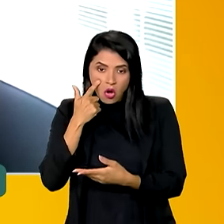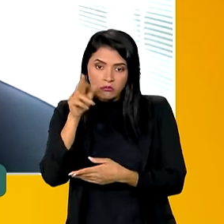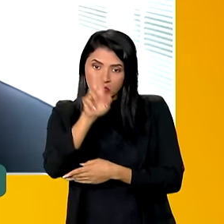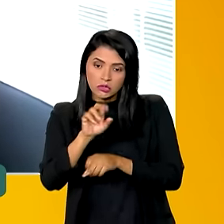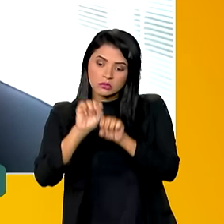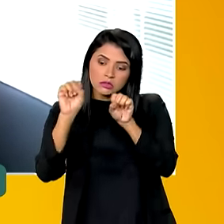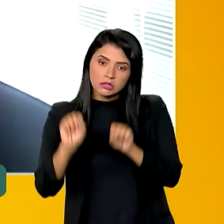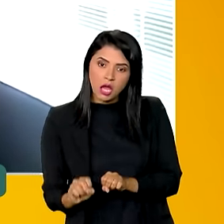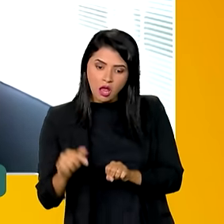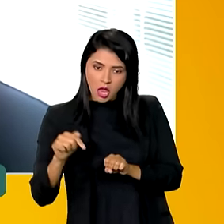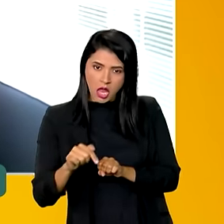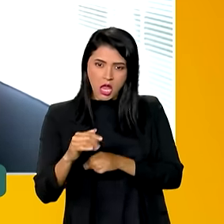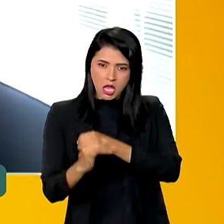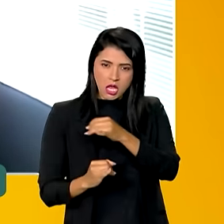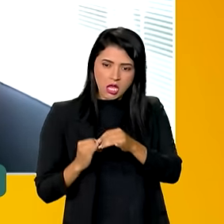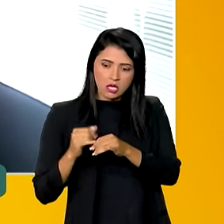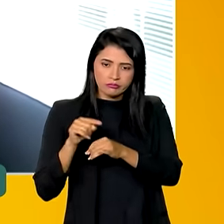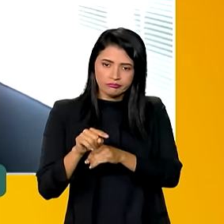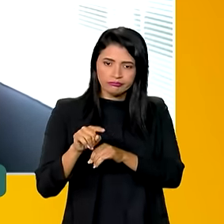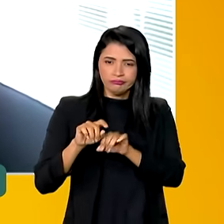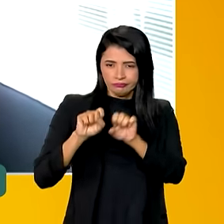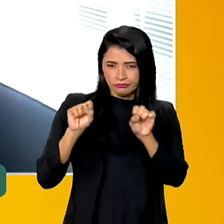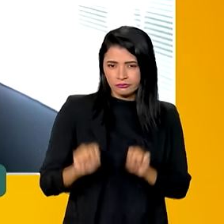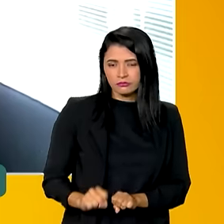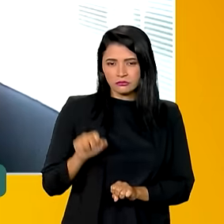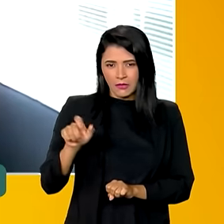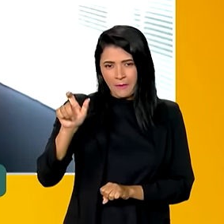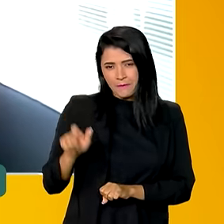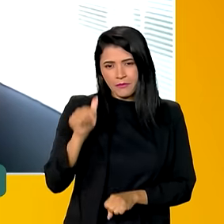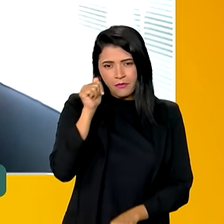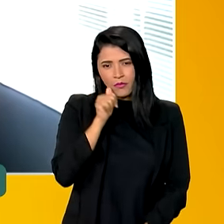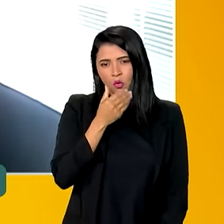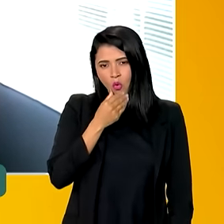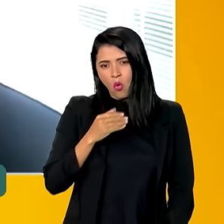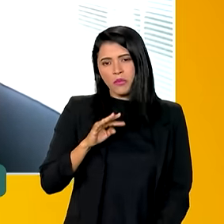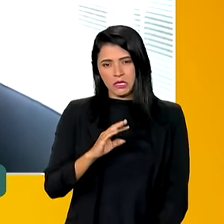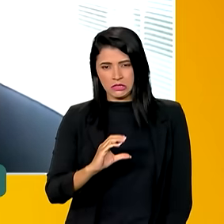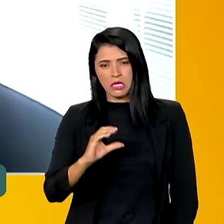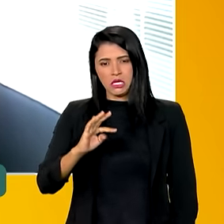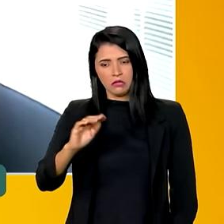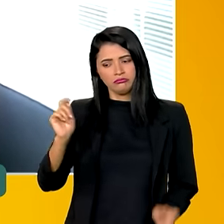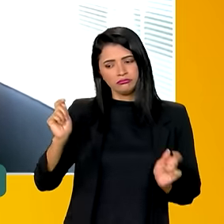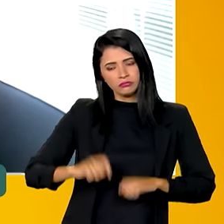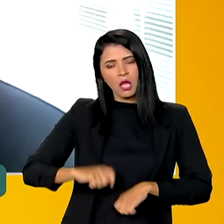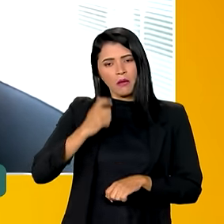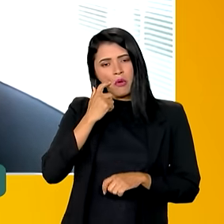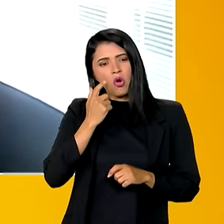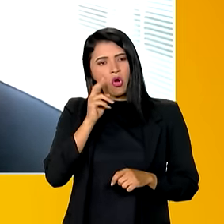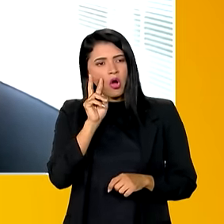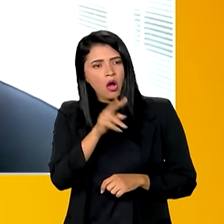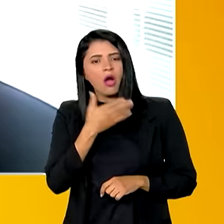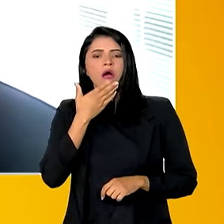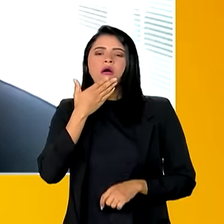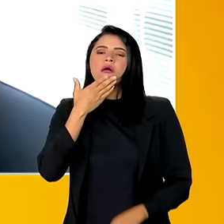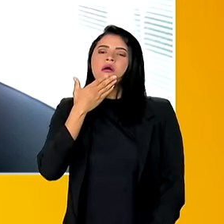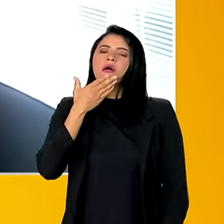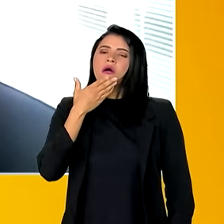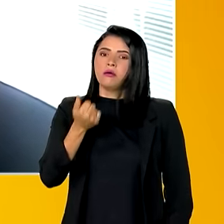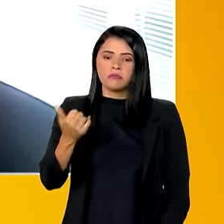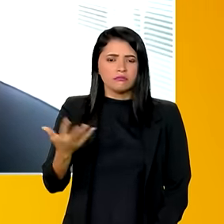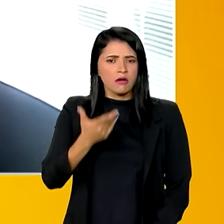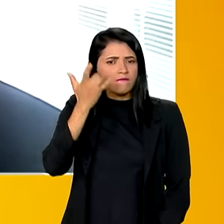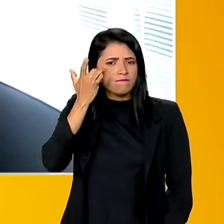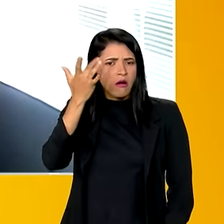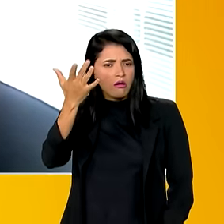através dessa ferramenta, o conselheiro ou a conselheira tutelar tem condições melhores e